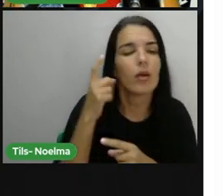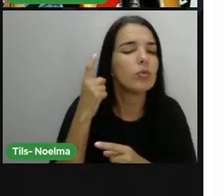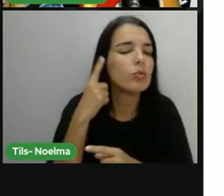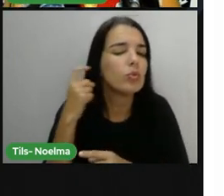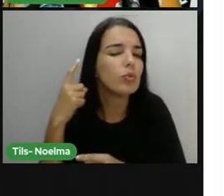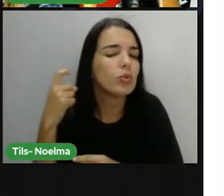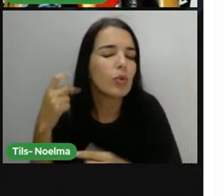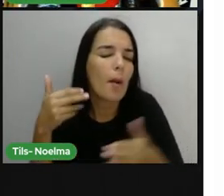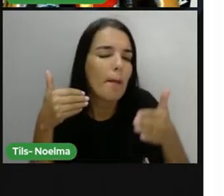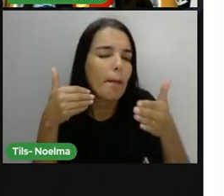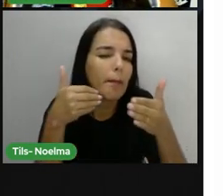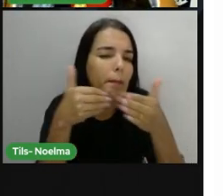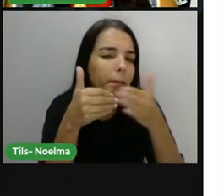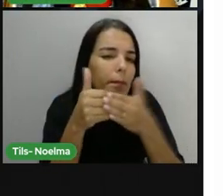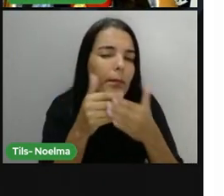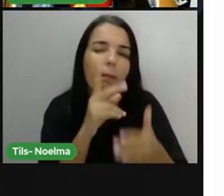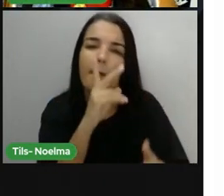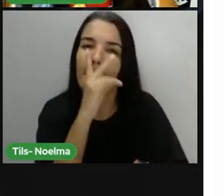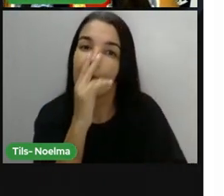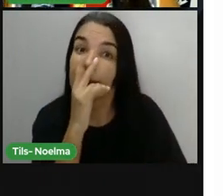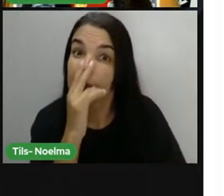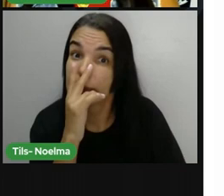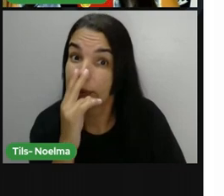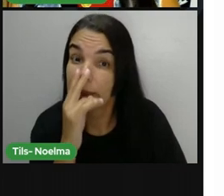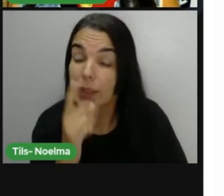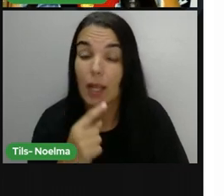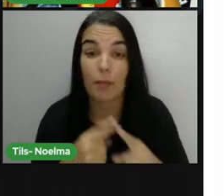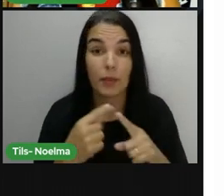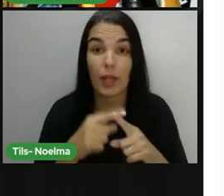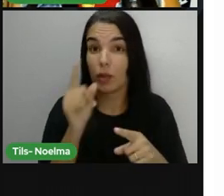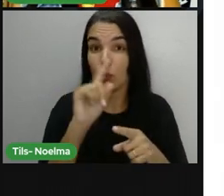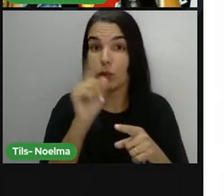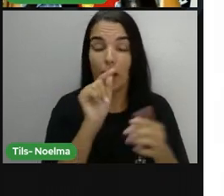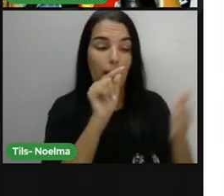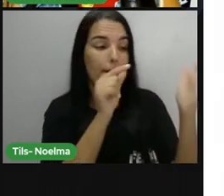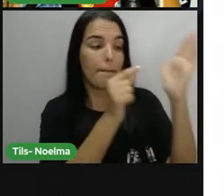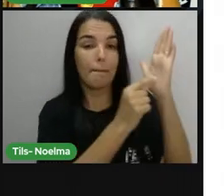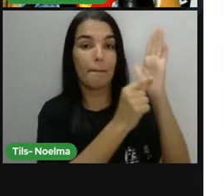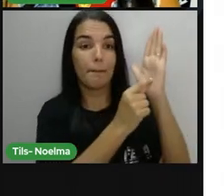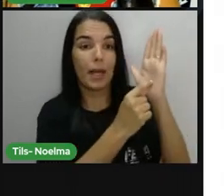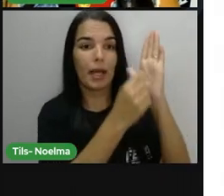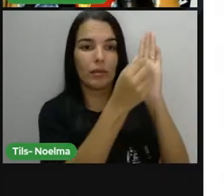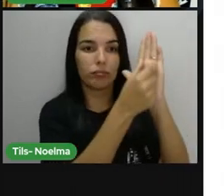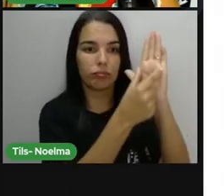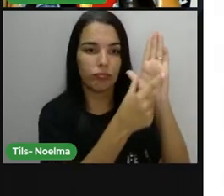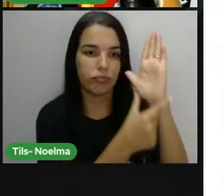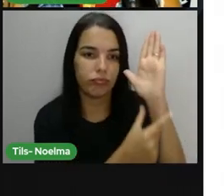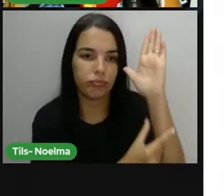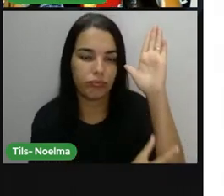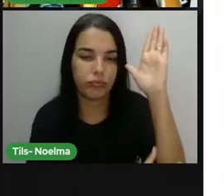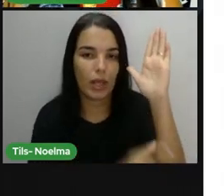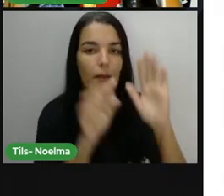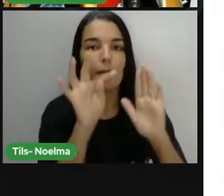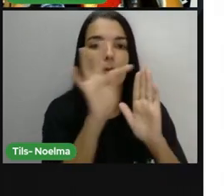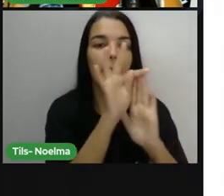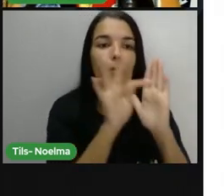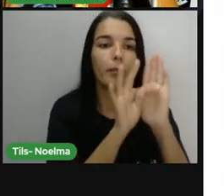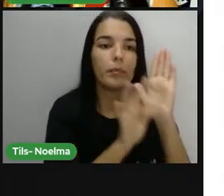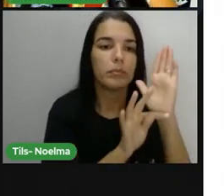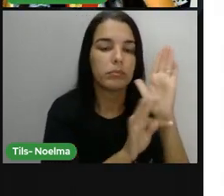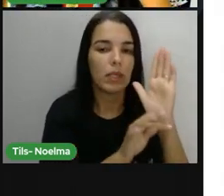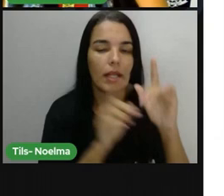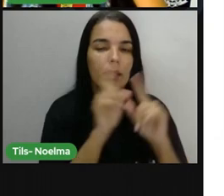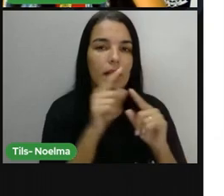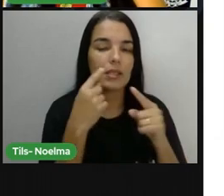que poemas não tem parágrafo. Poemas, a estrutura do poema está por... Cada